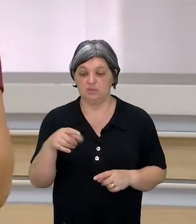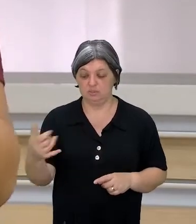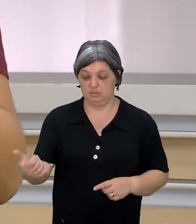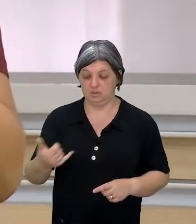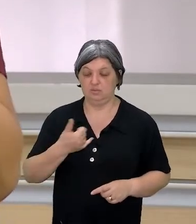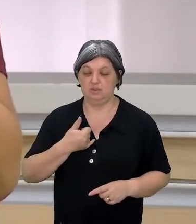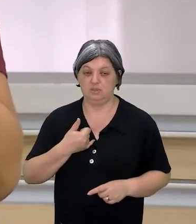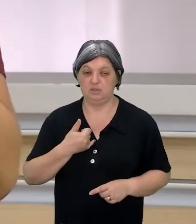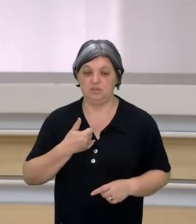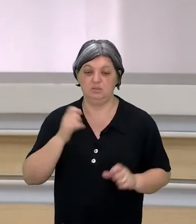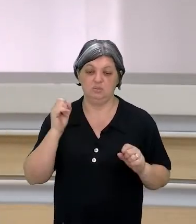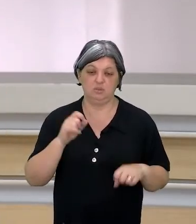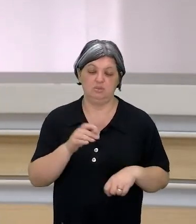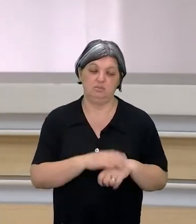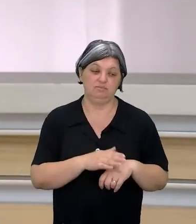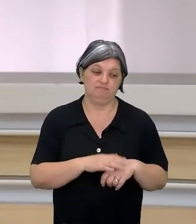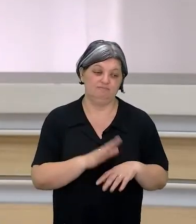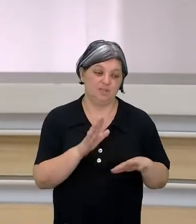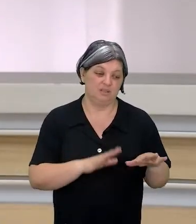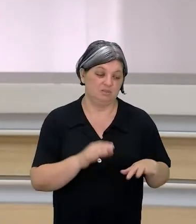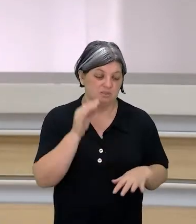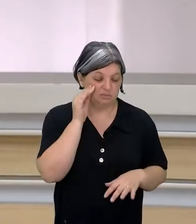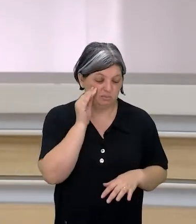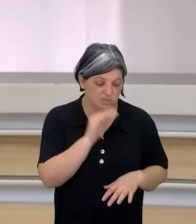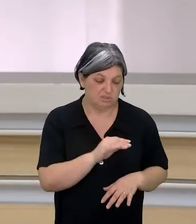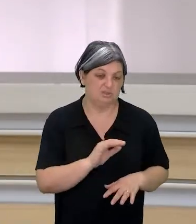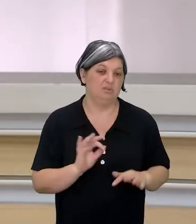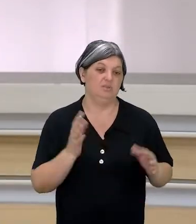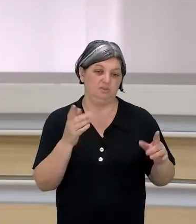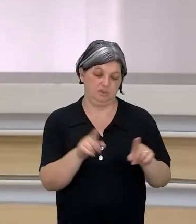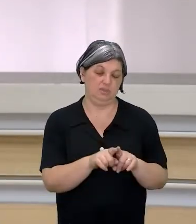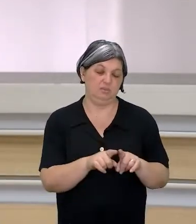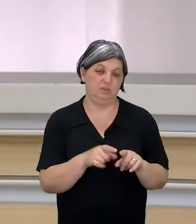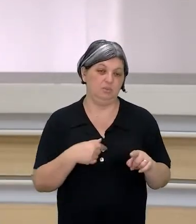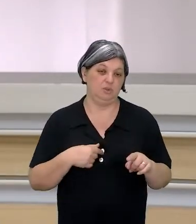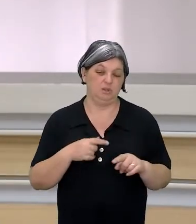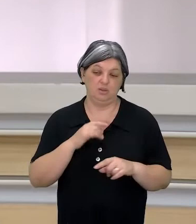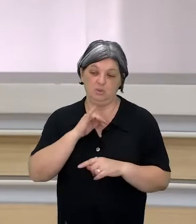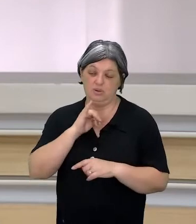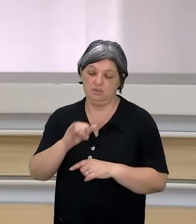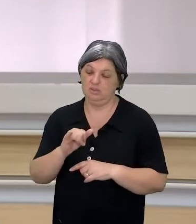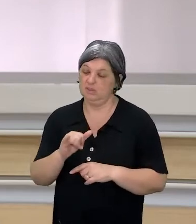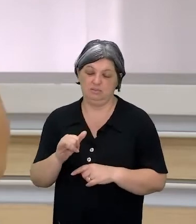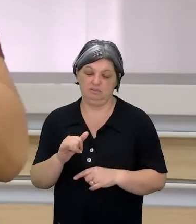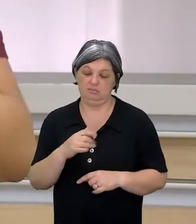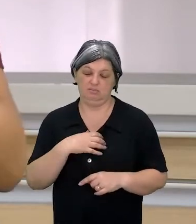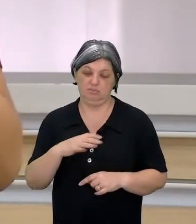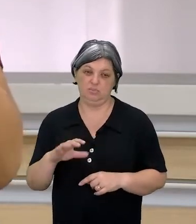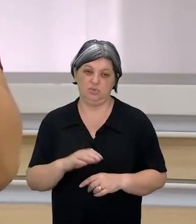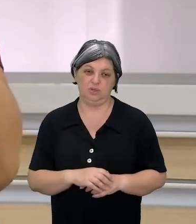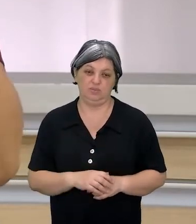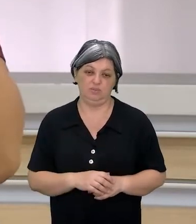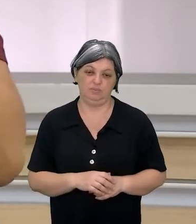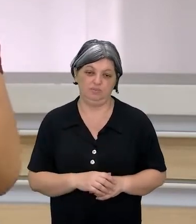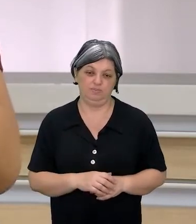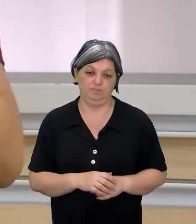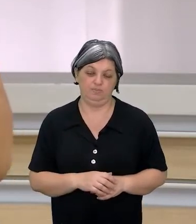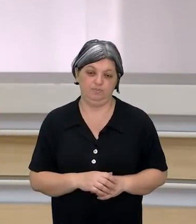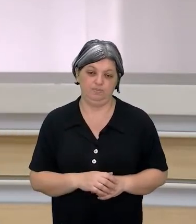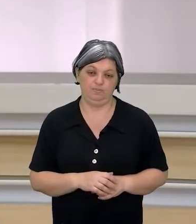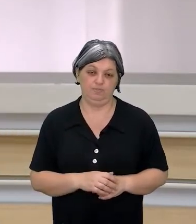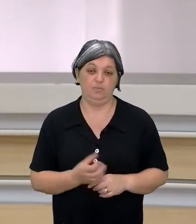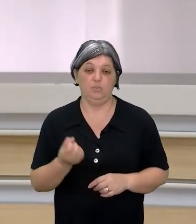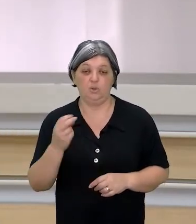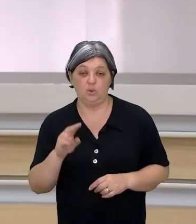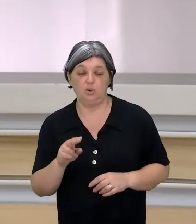eu posso ter feito você se desanimar de ir para a festa, porque eu comuniquei que eu não estaria tão afim de ir. Eu posso ter